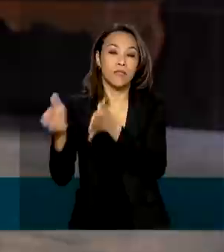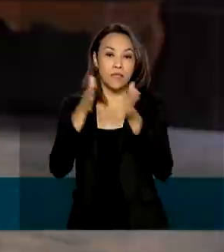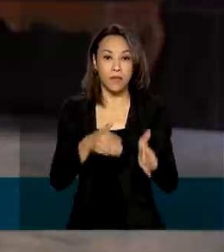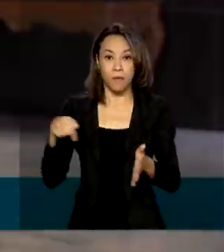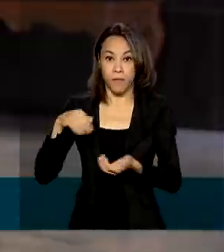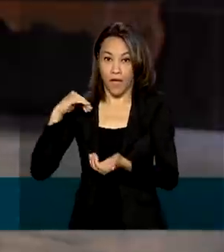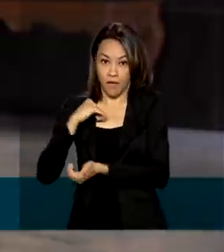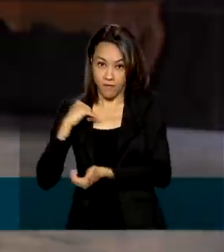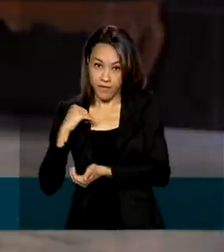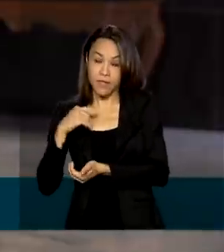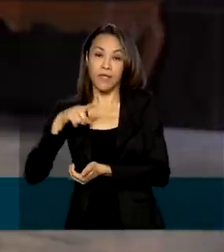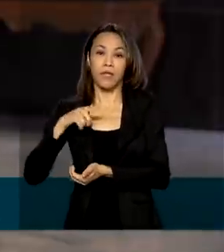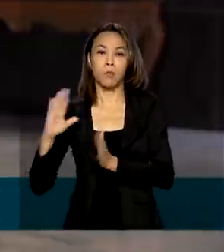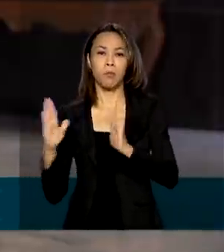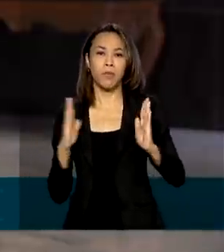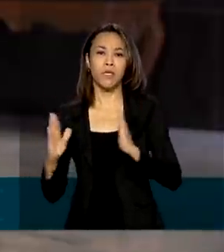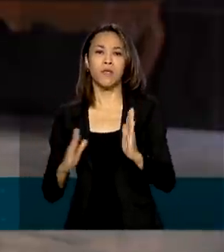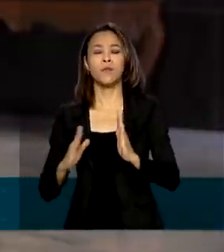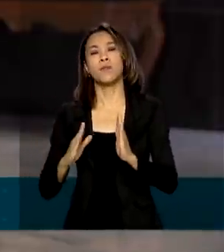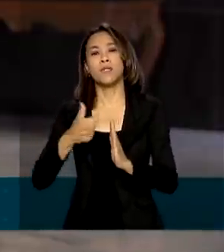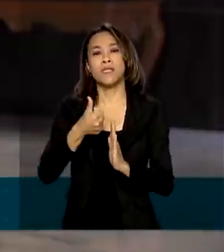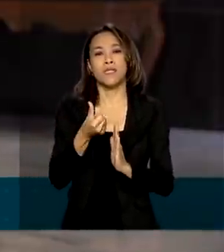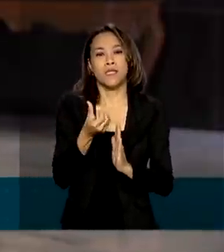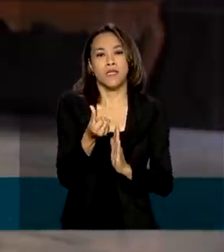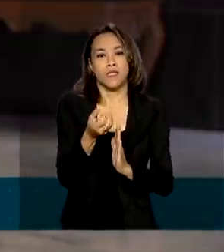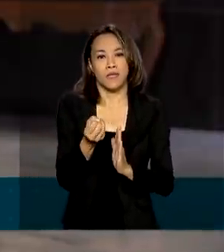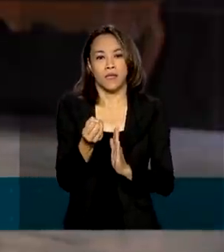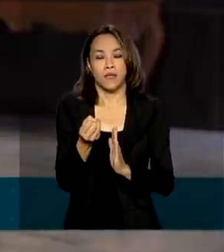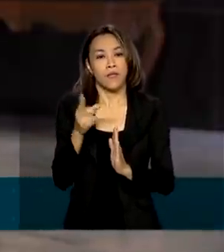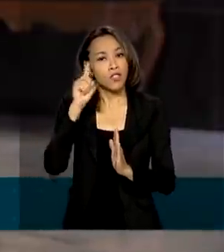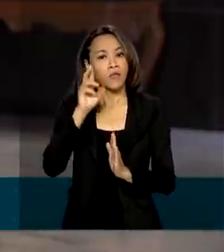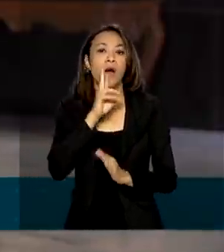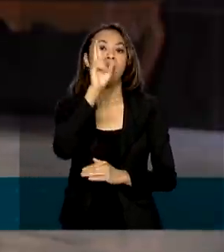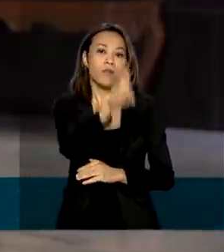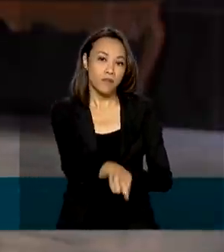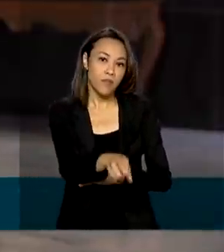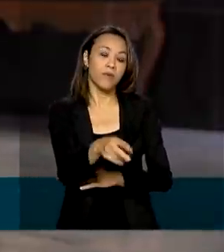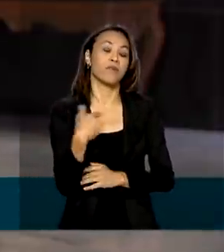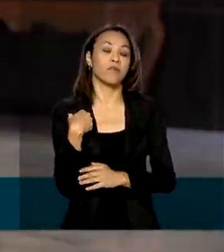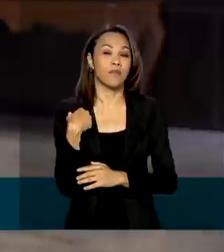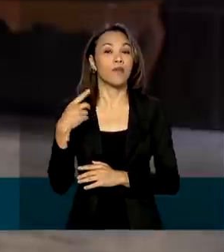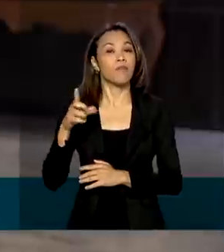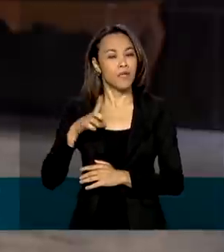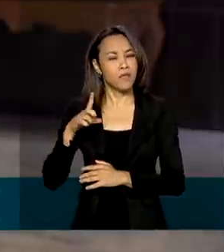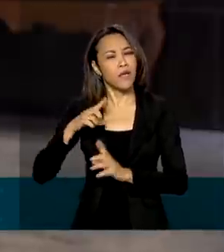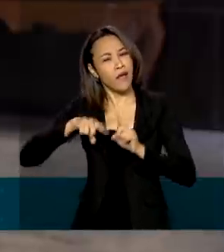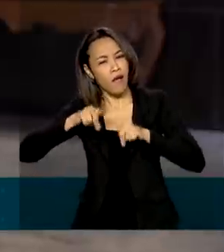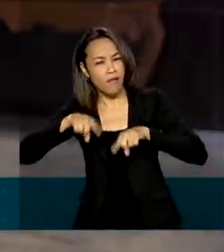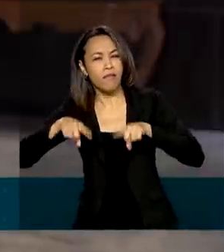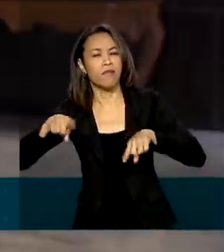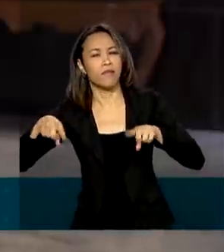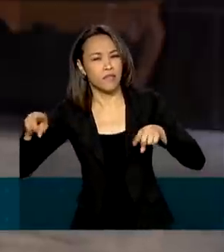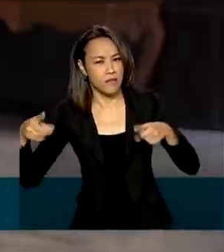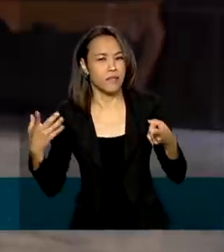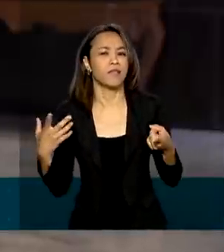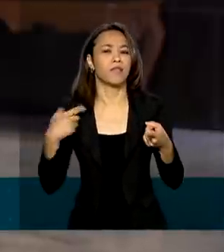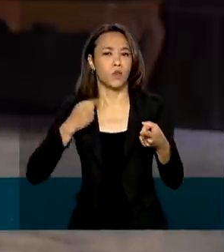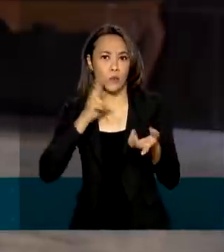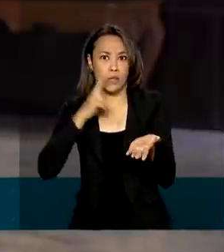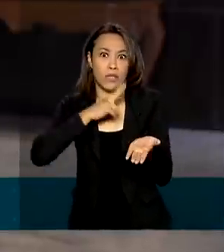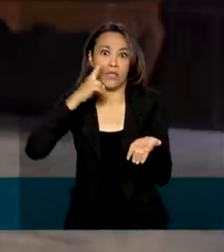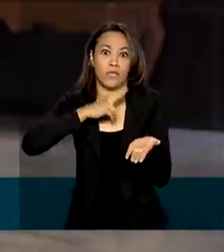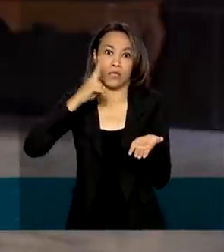tem 60 dias para apresentar um estudo conclusivo do registro, mas informou que vem avaliando de forma emergencial e com total